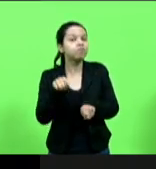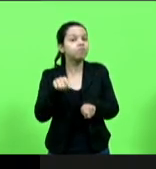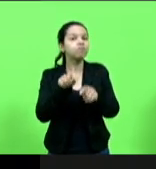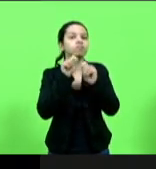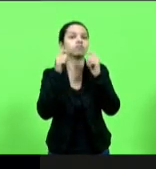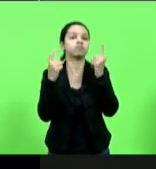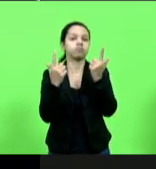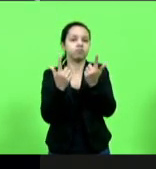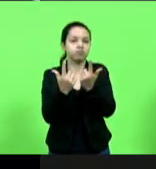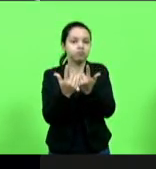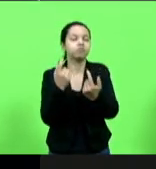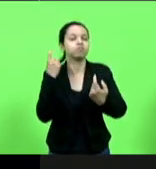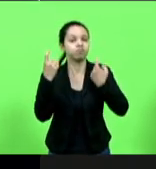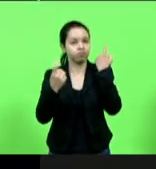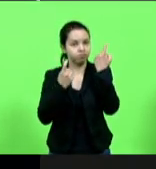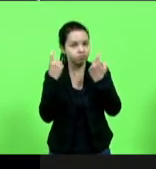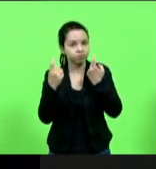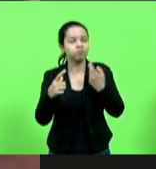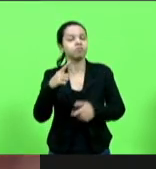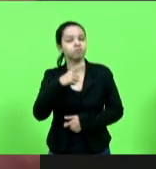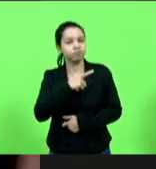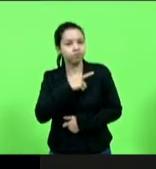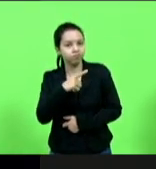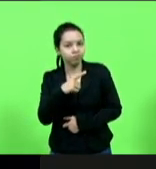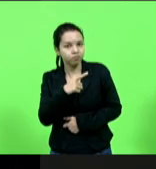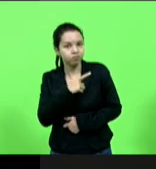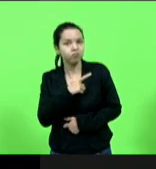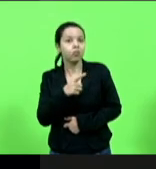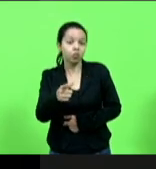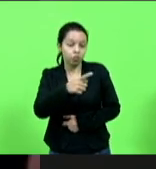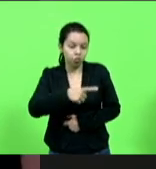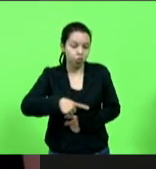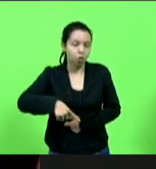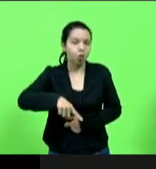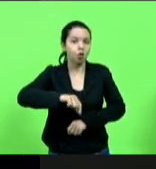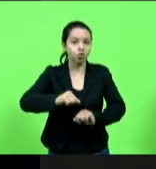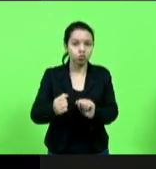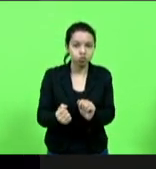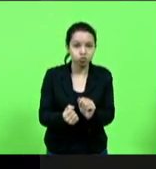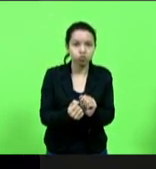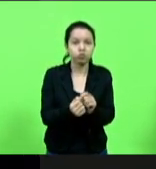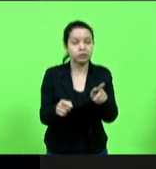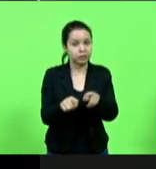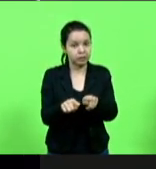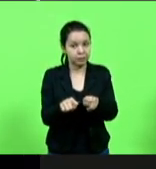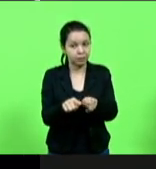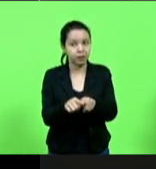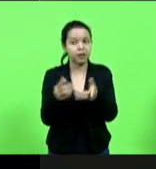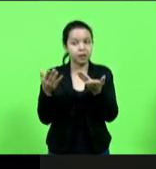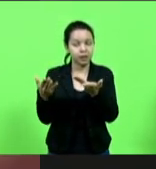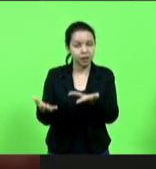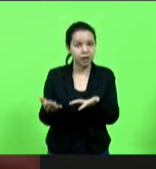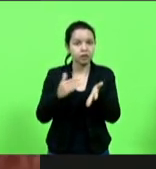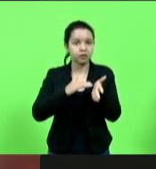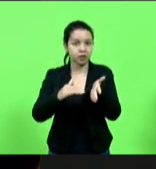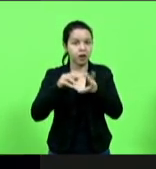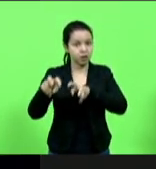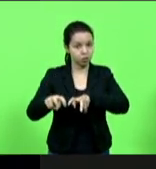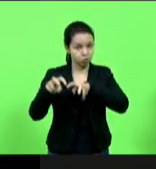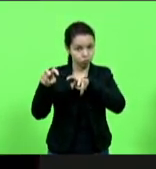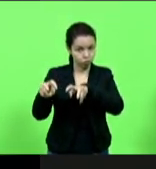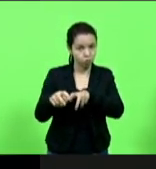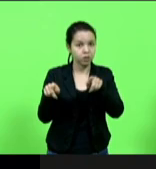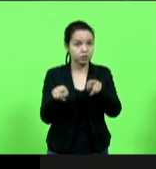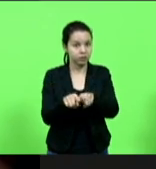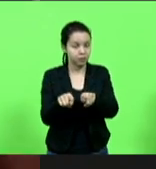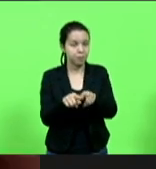Assembleia Legislativa e nós somarmos junto com o secretário da Agricultura o deputado Altair junto com o presidente